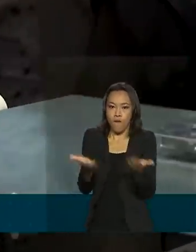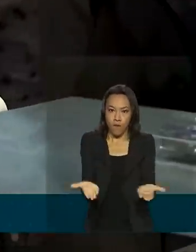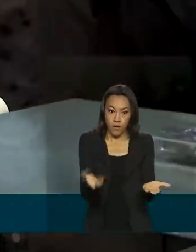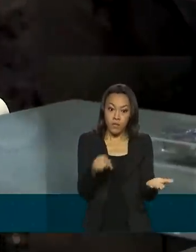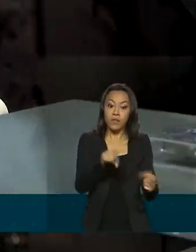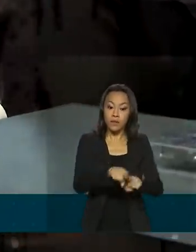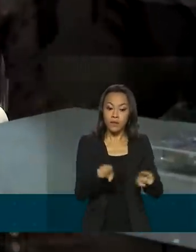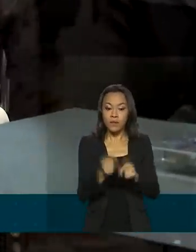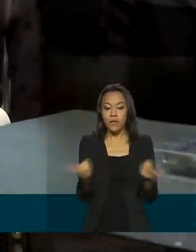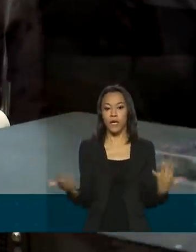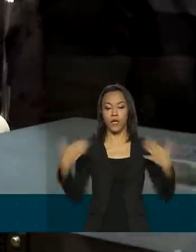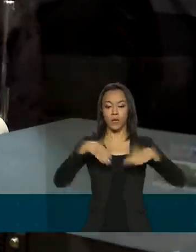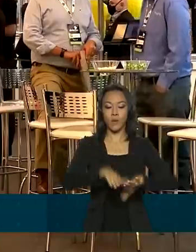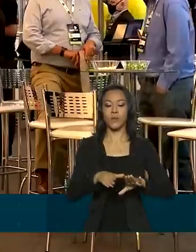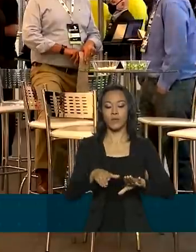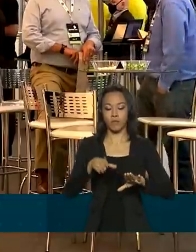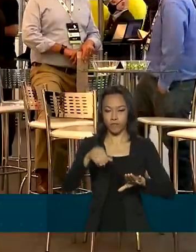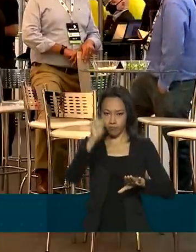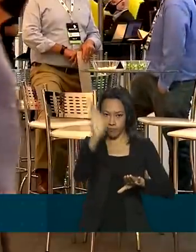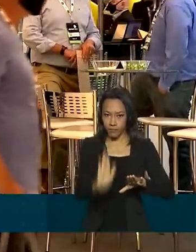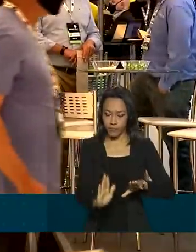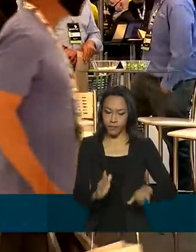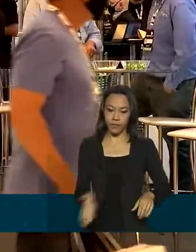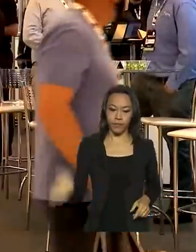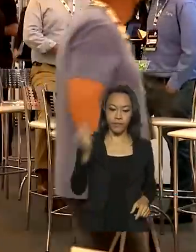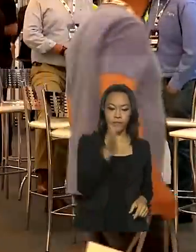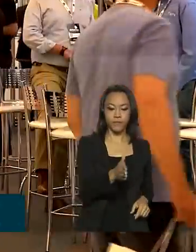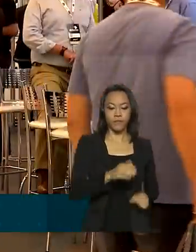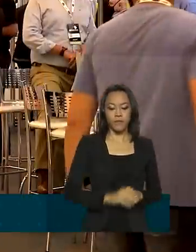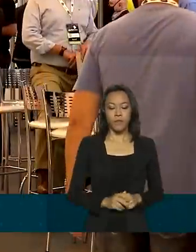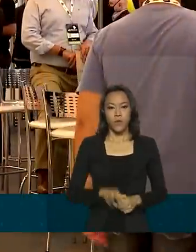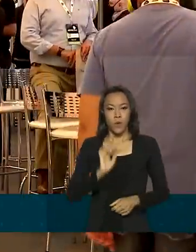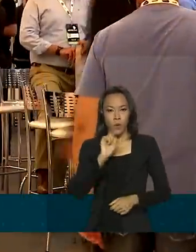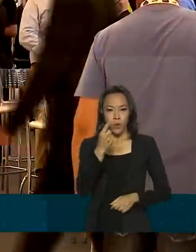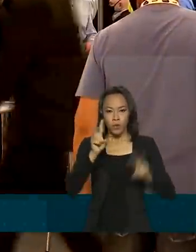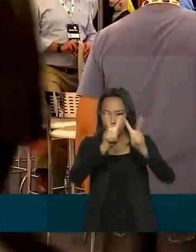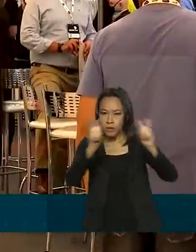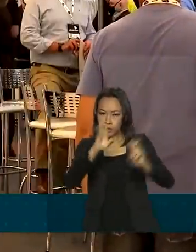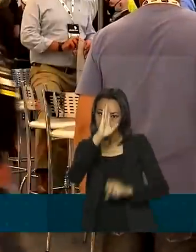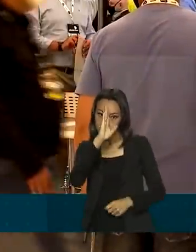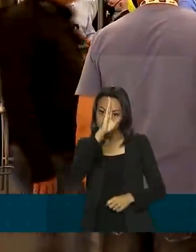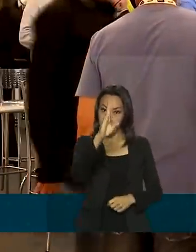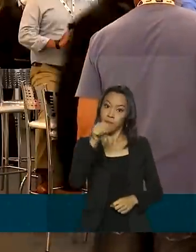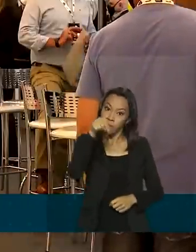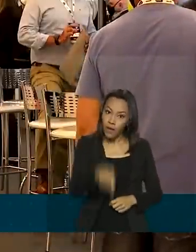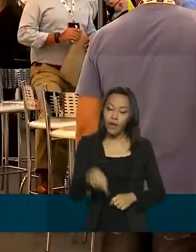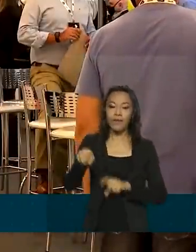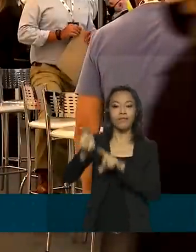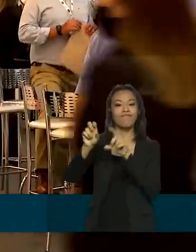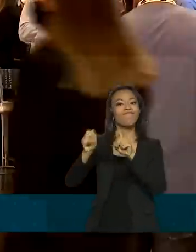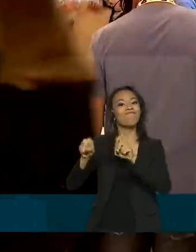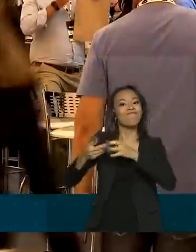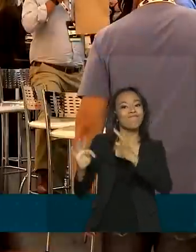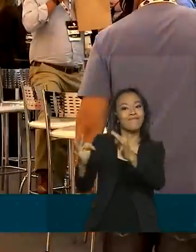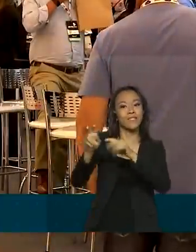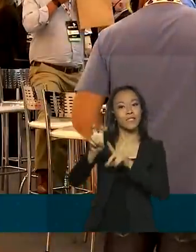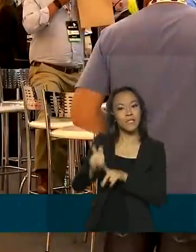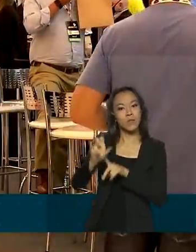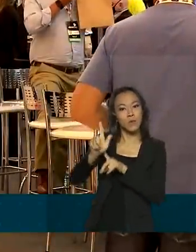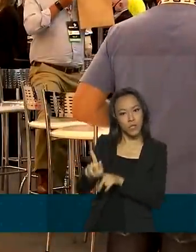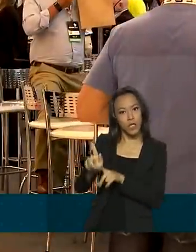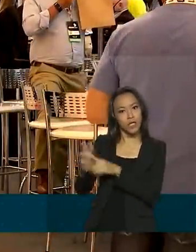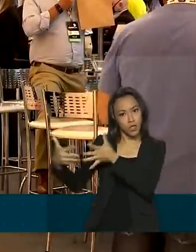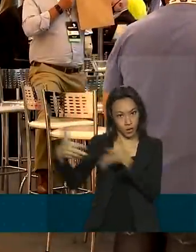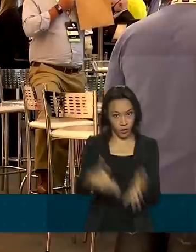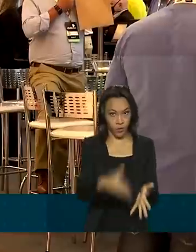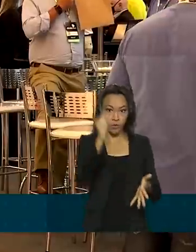inclusão digital do país. Um dos pontos centrais do encontro é a tecnologia 5G, que começa a chegar